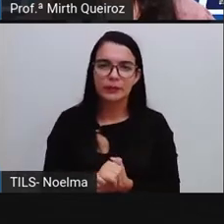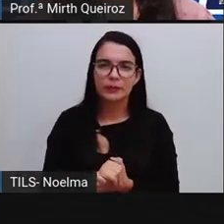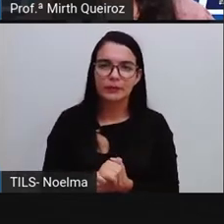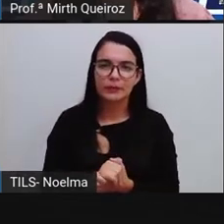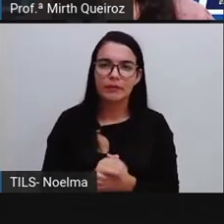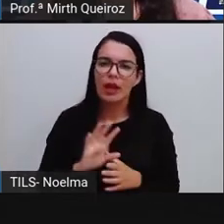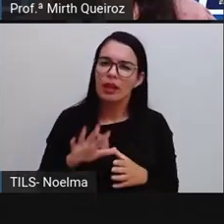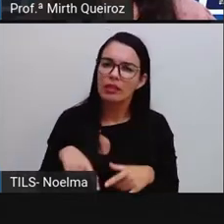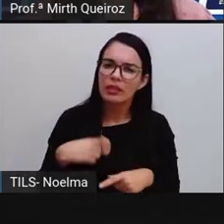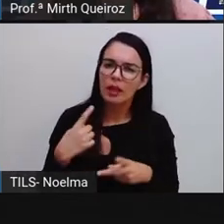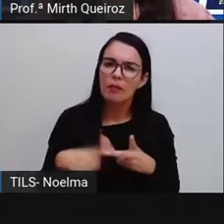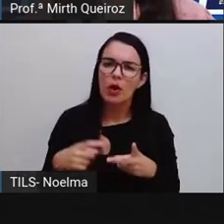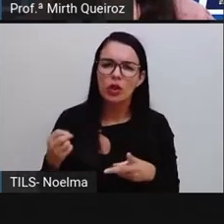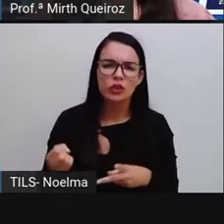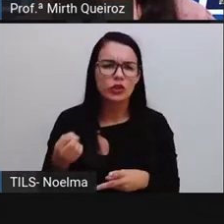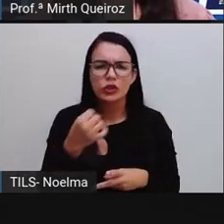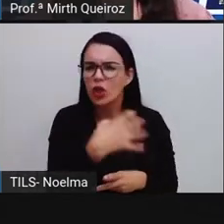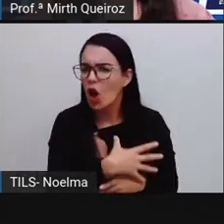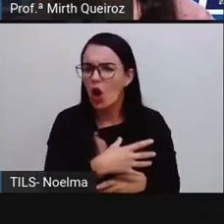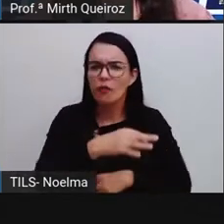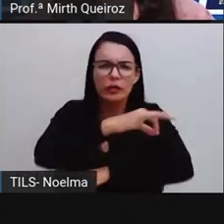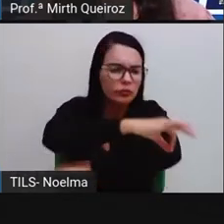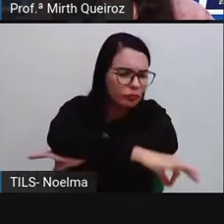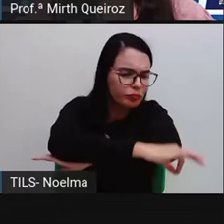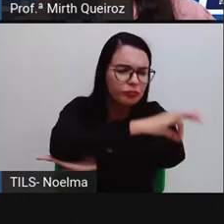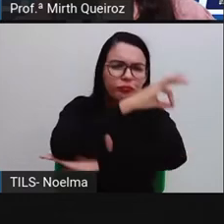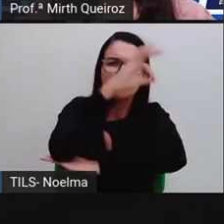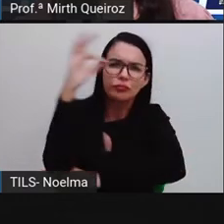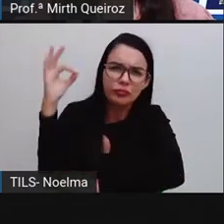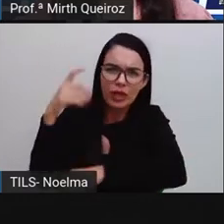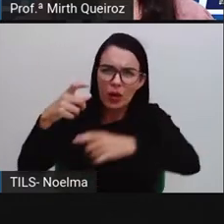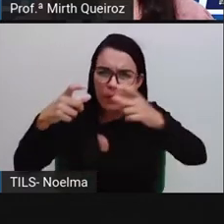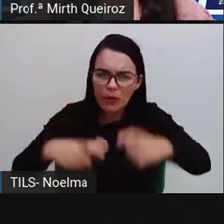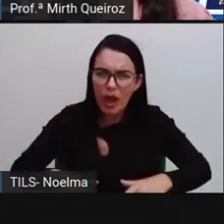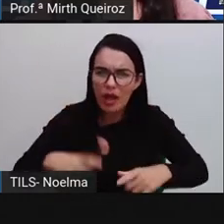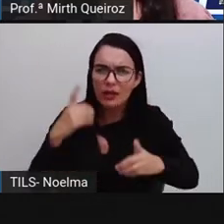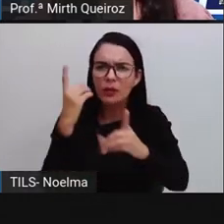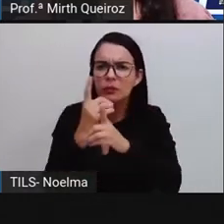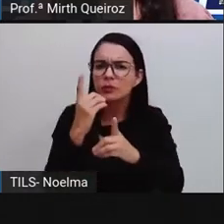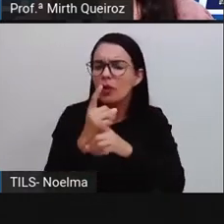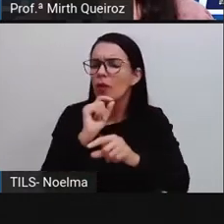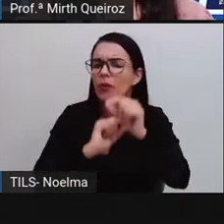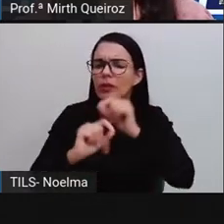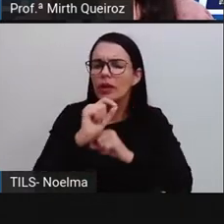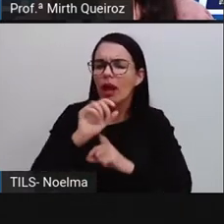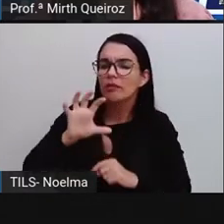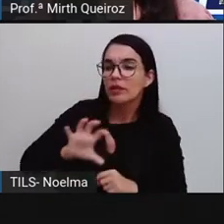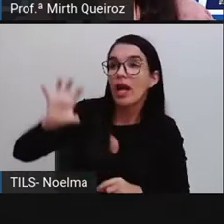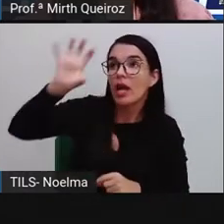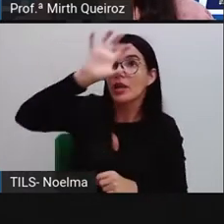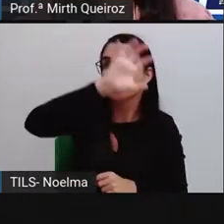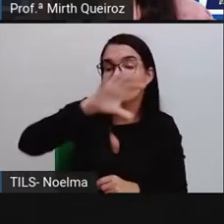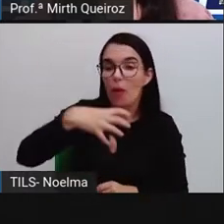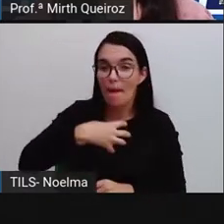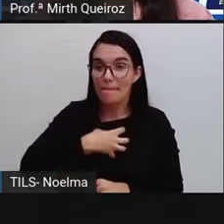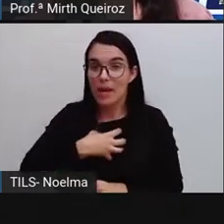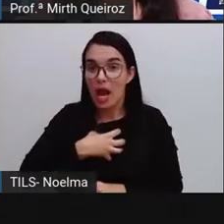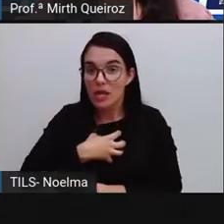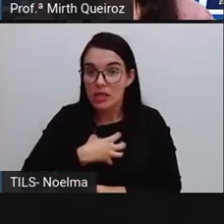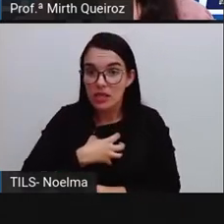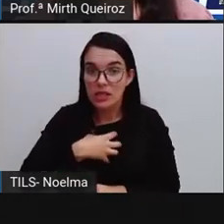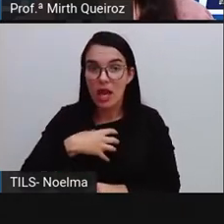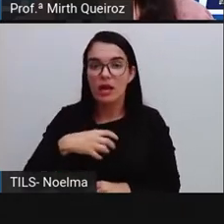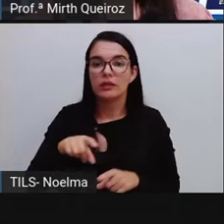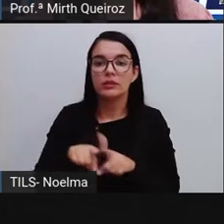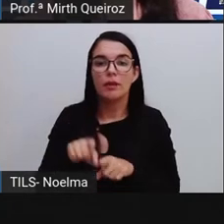surgindo novas jazidas, né? Foram descobertas, sendo que na região do recôncavo baiano, assim como